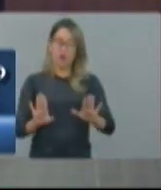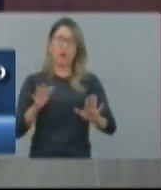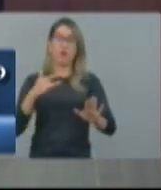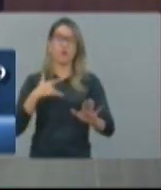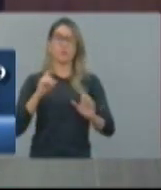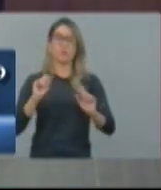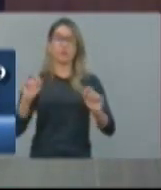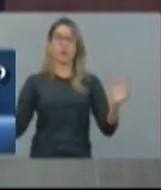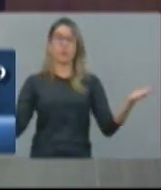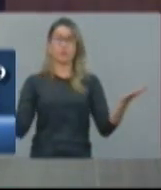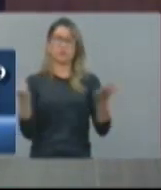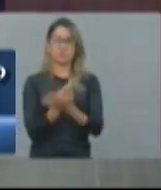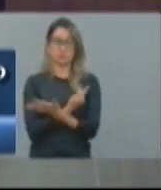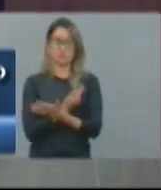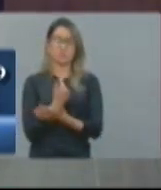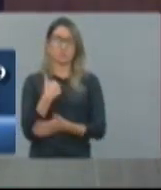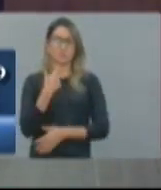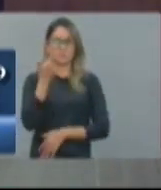2014,